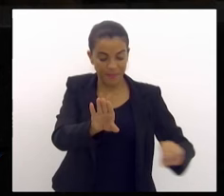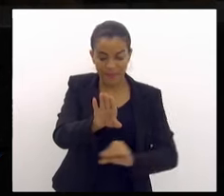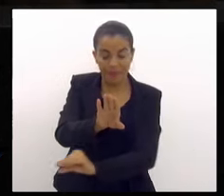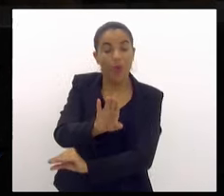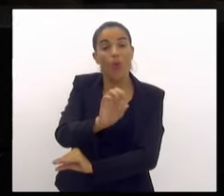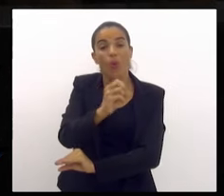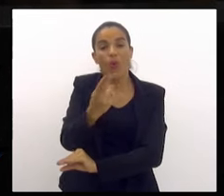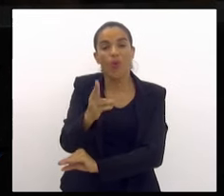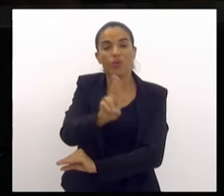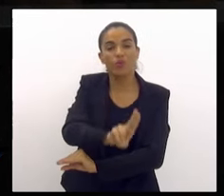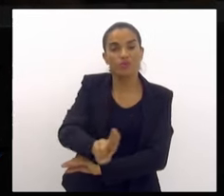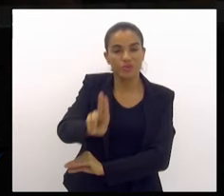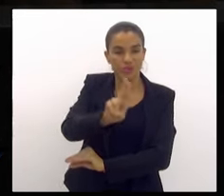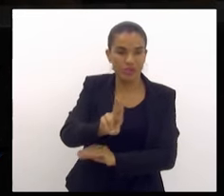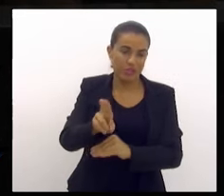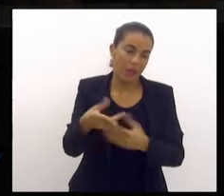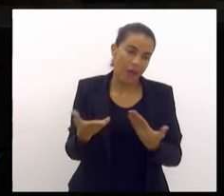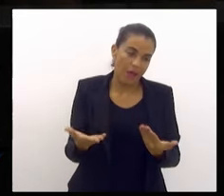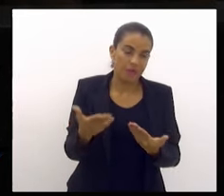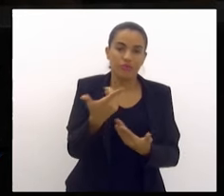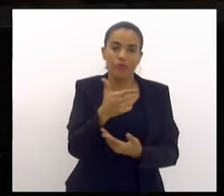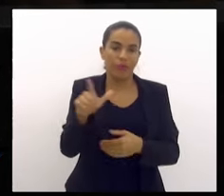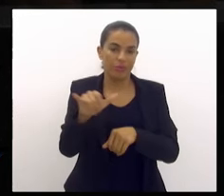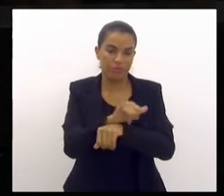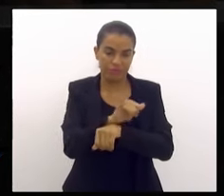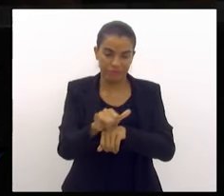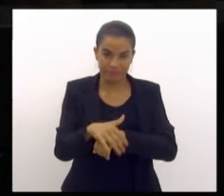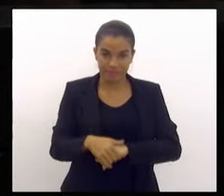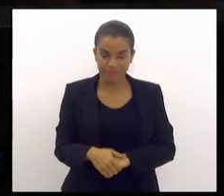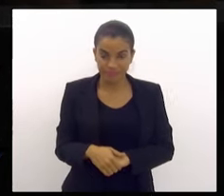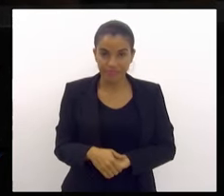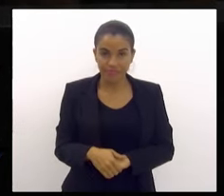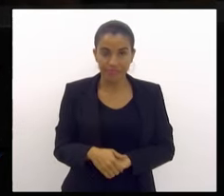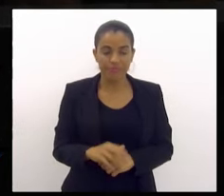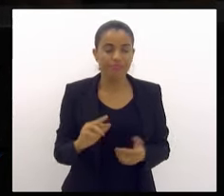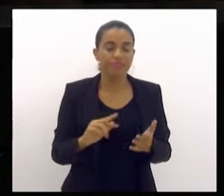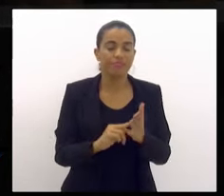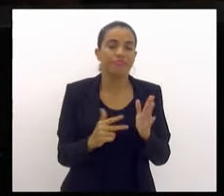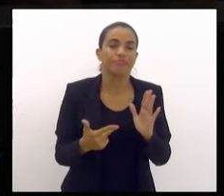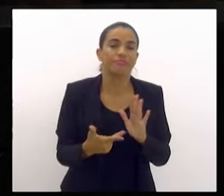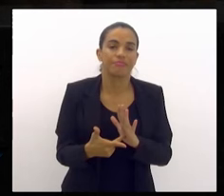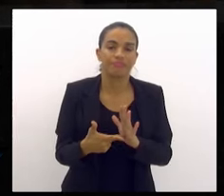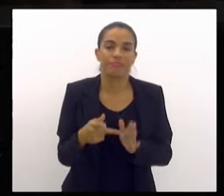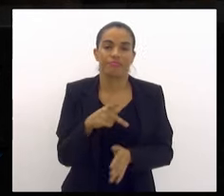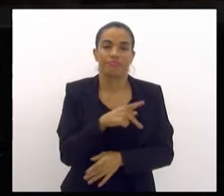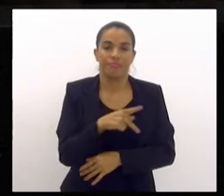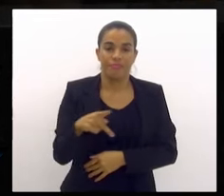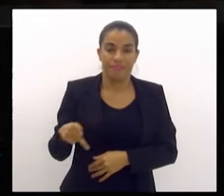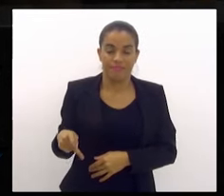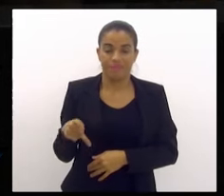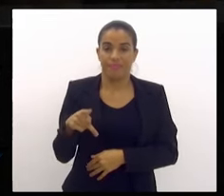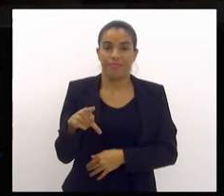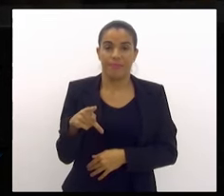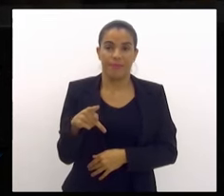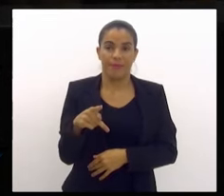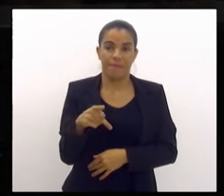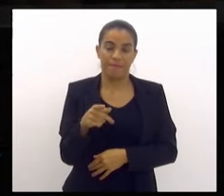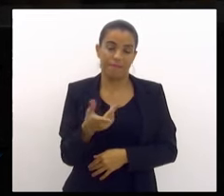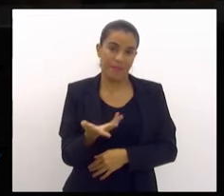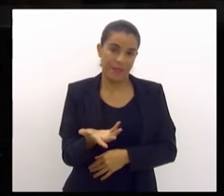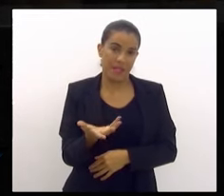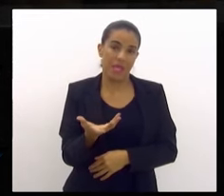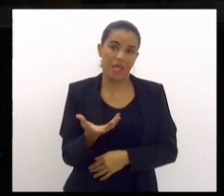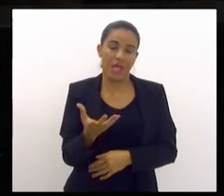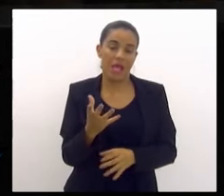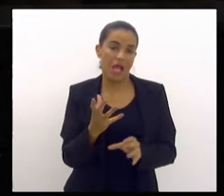muito mais ampla. Quero dizer com isso, presidente, que as contas de 23 vão